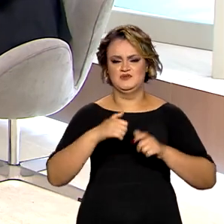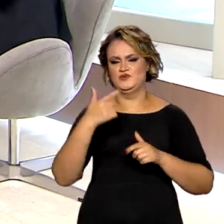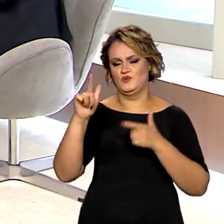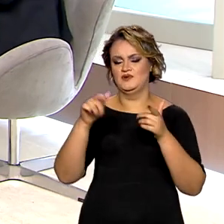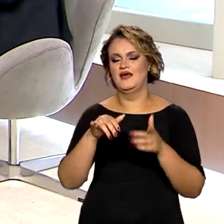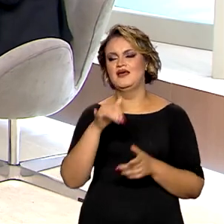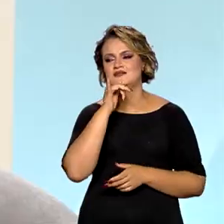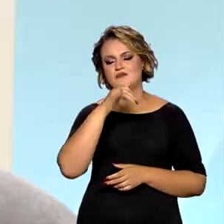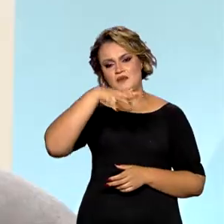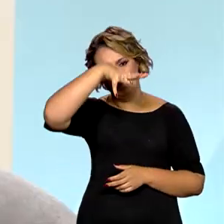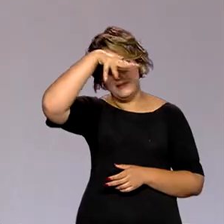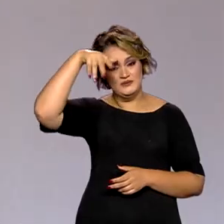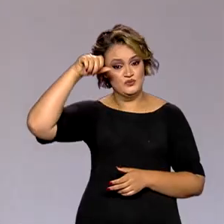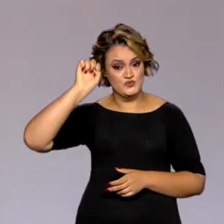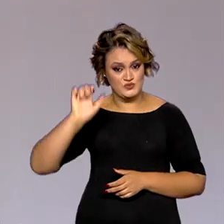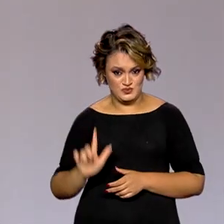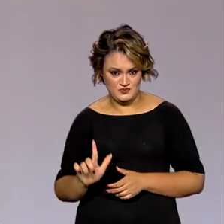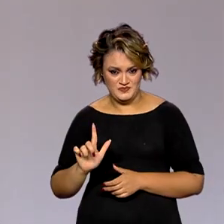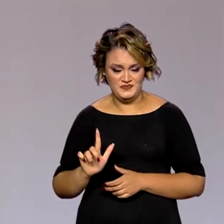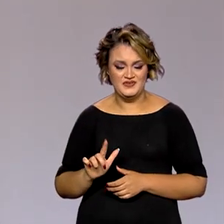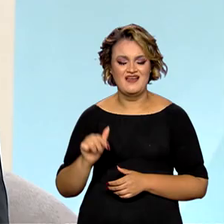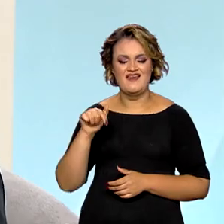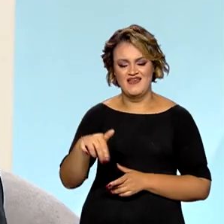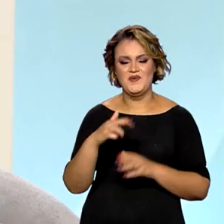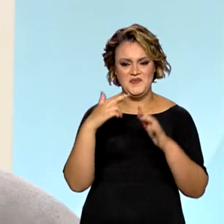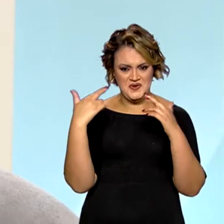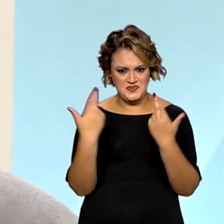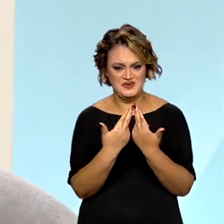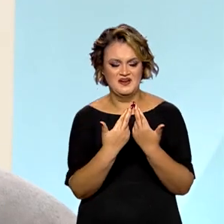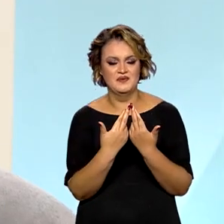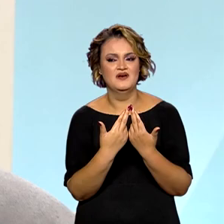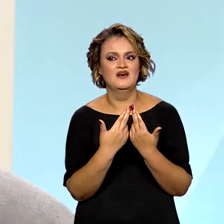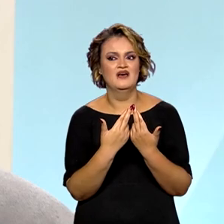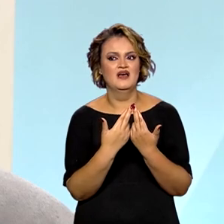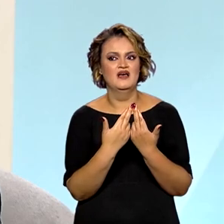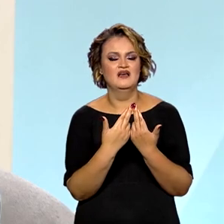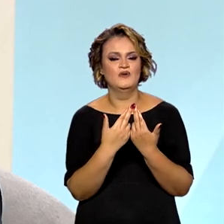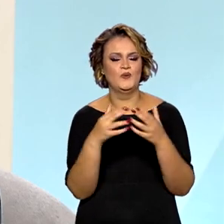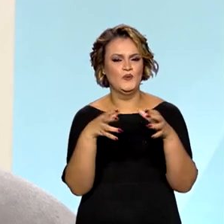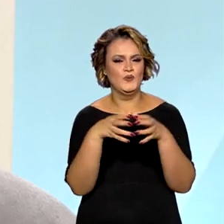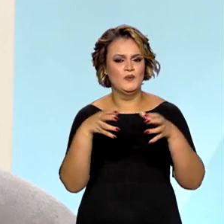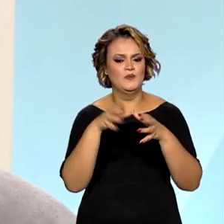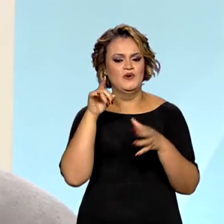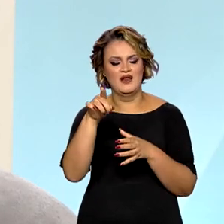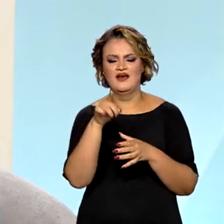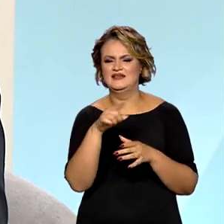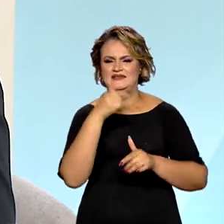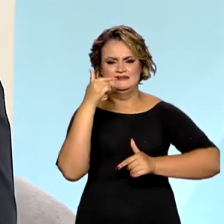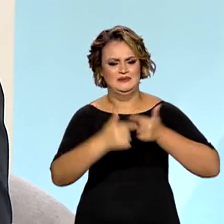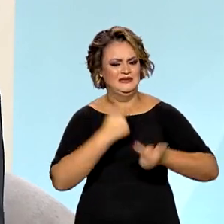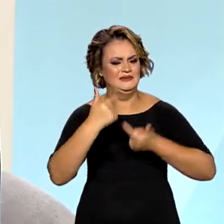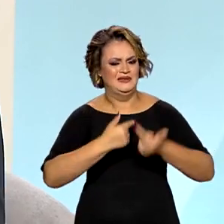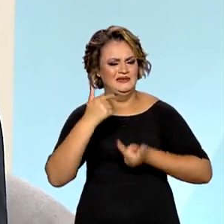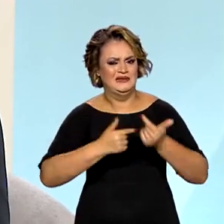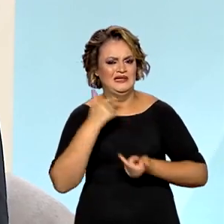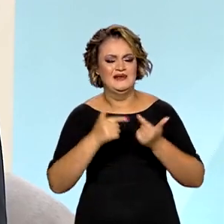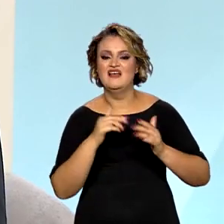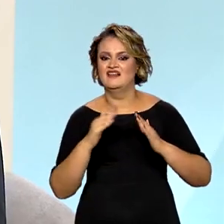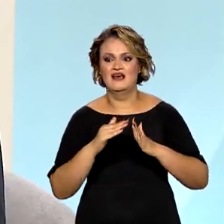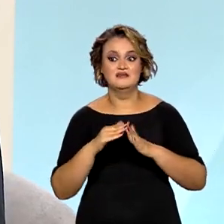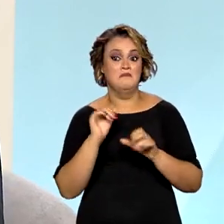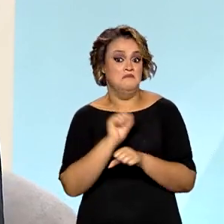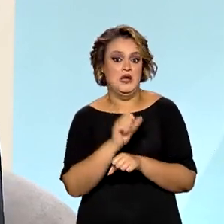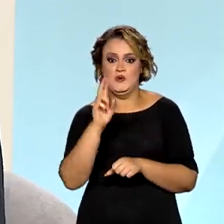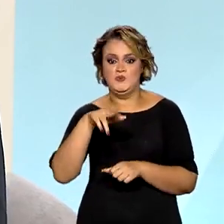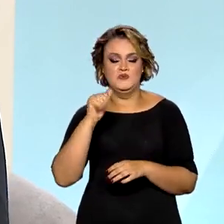Mato Grosso do Sul, eu estive lá agora, estava em reunião com uma turma lá, que eles são incansáveis, as casas não param de